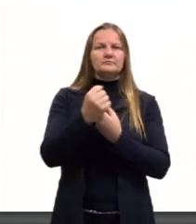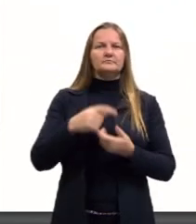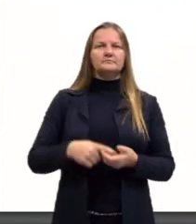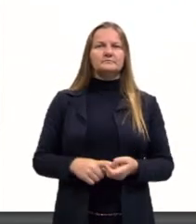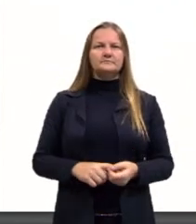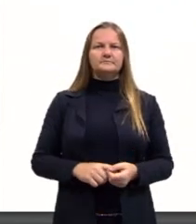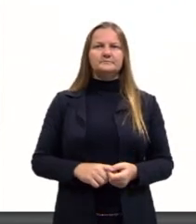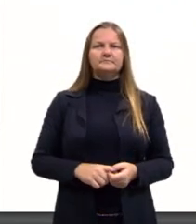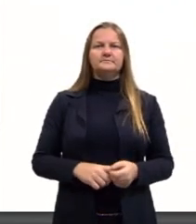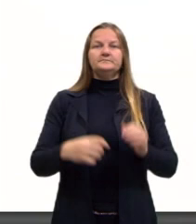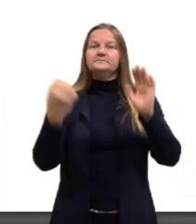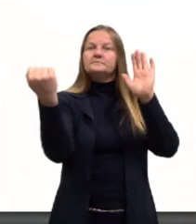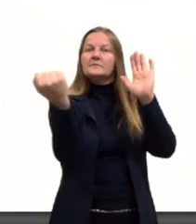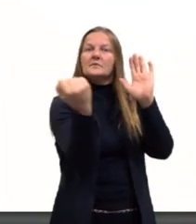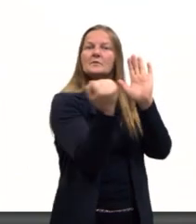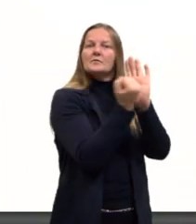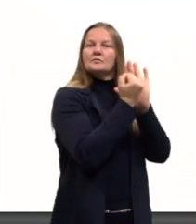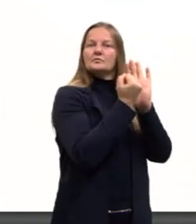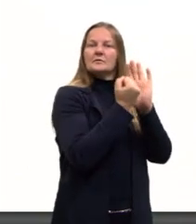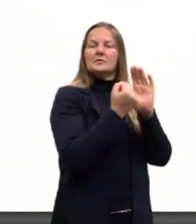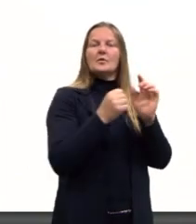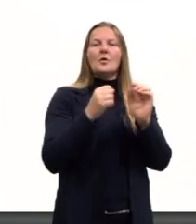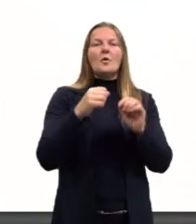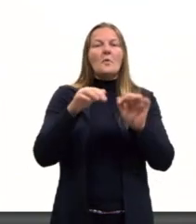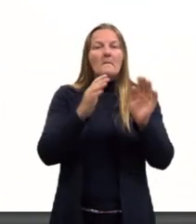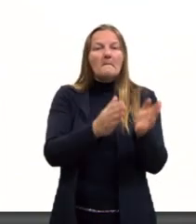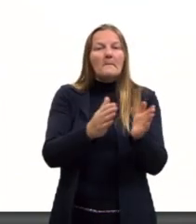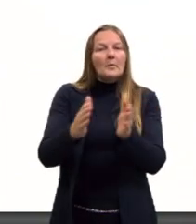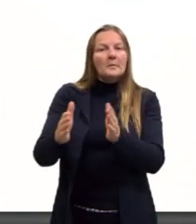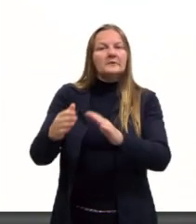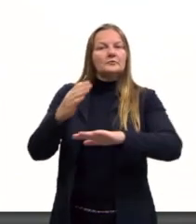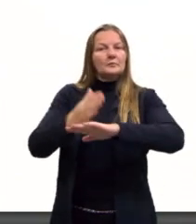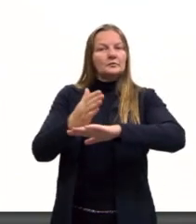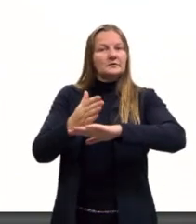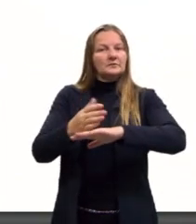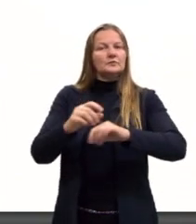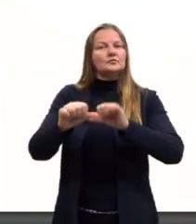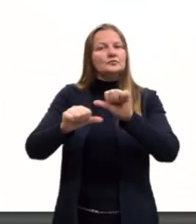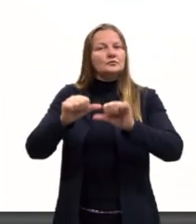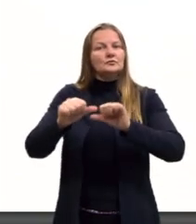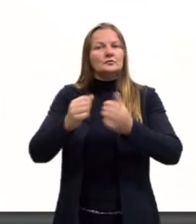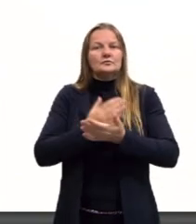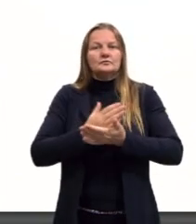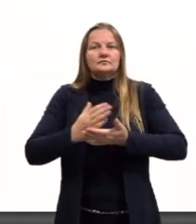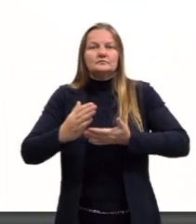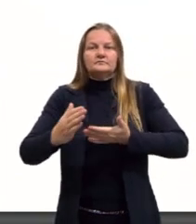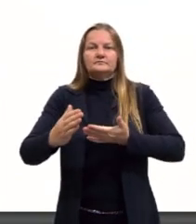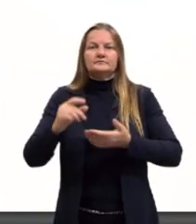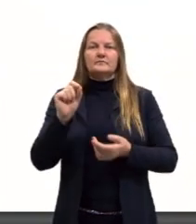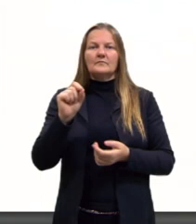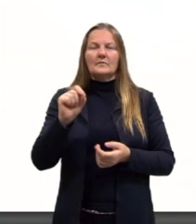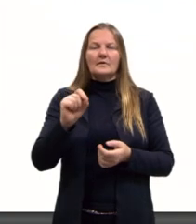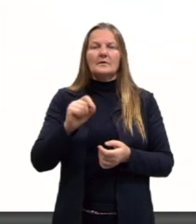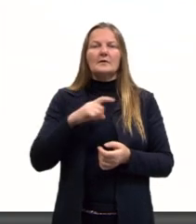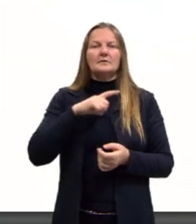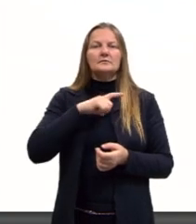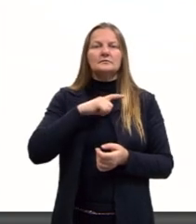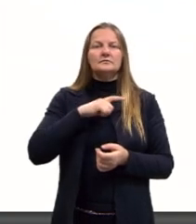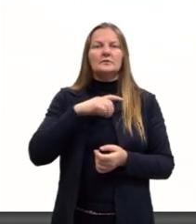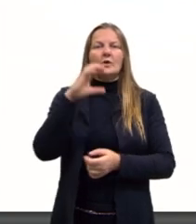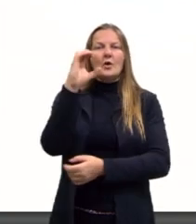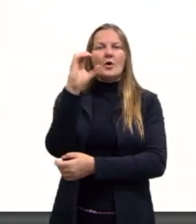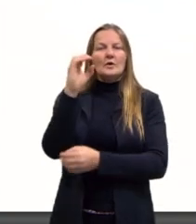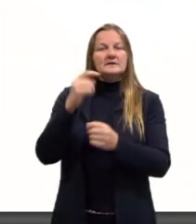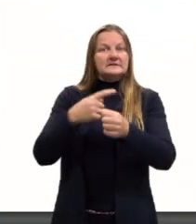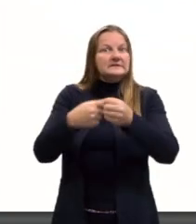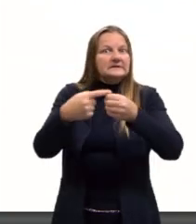é um marco do final desse período moderno. A modernidade, ela começaria com a queda de Constantinopla,